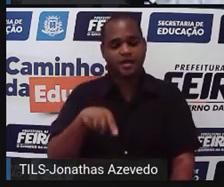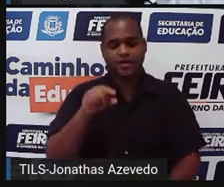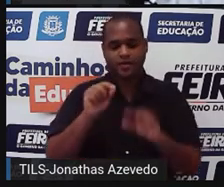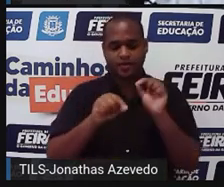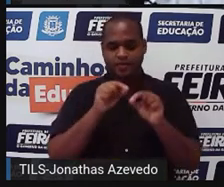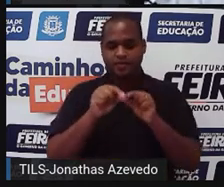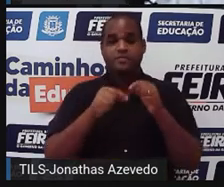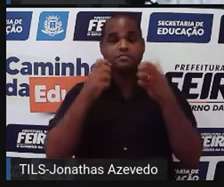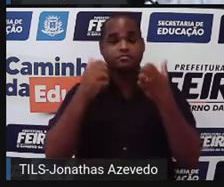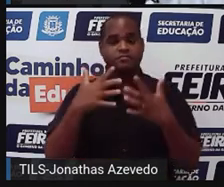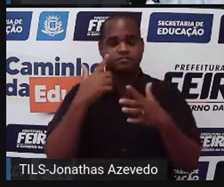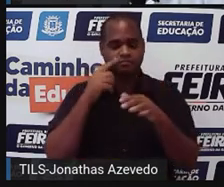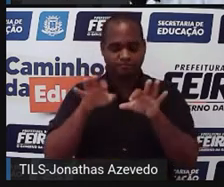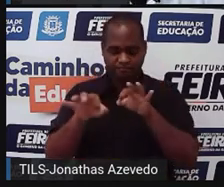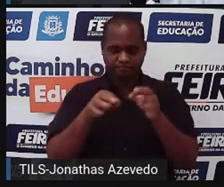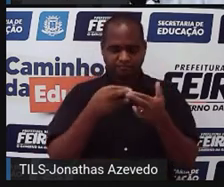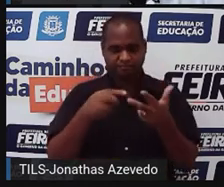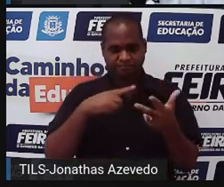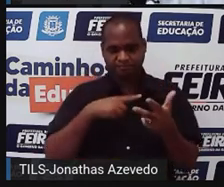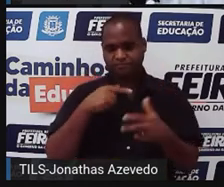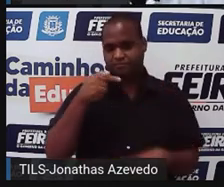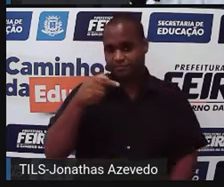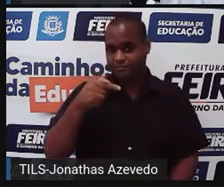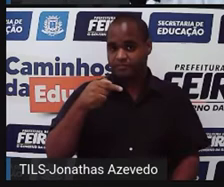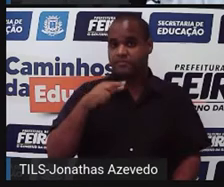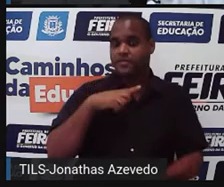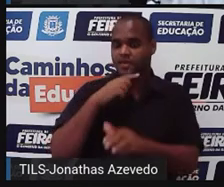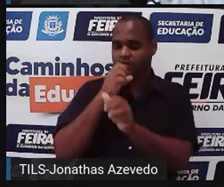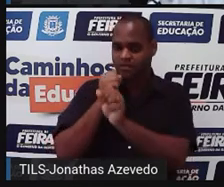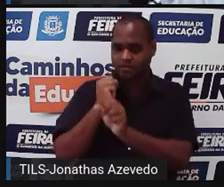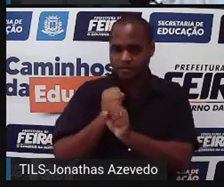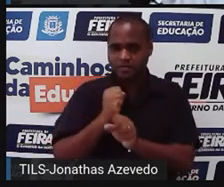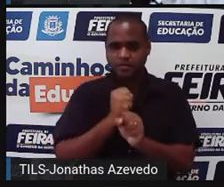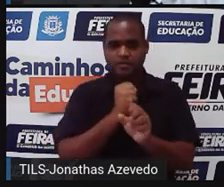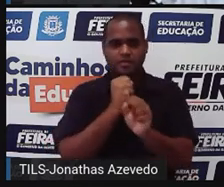Que vão ser construídas sete figuras no total.